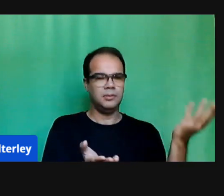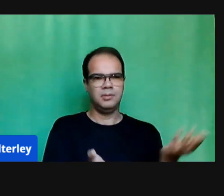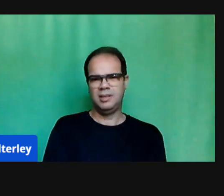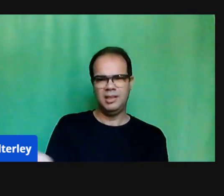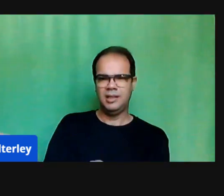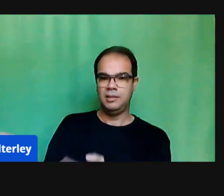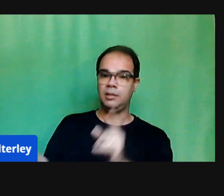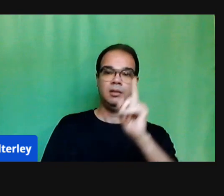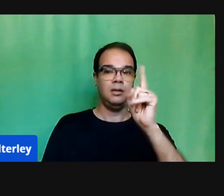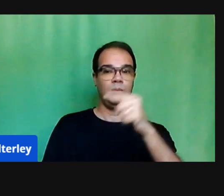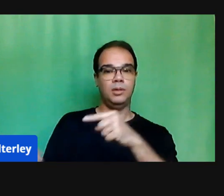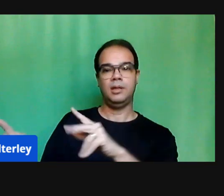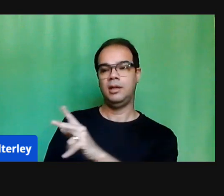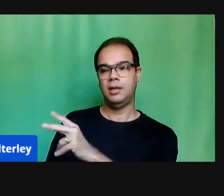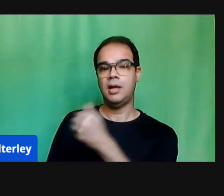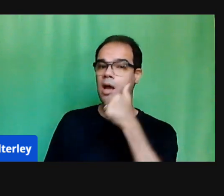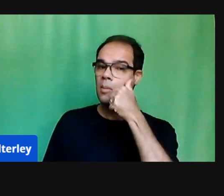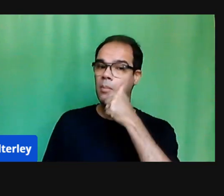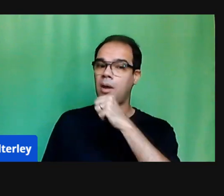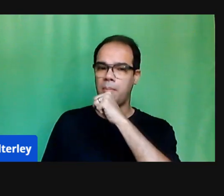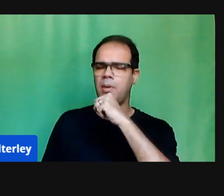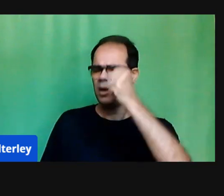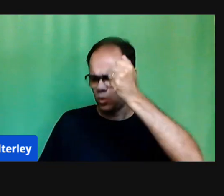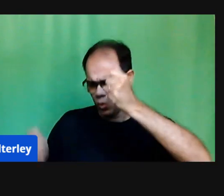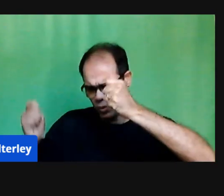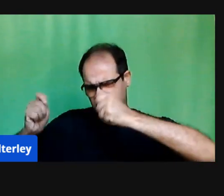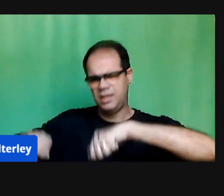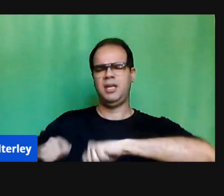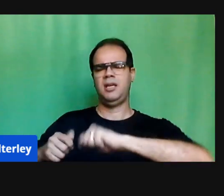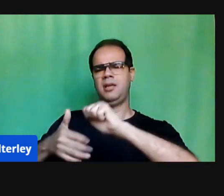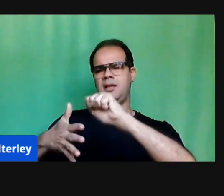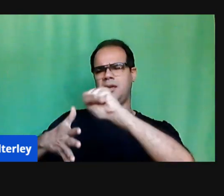as crianças, elas não têm preparo, né,